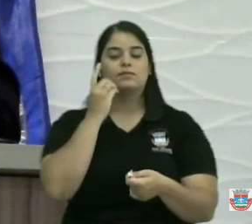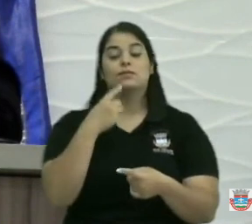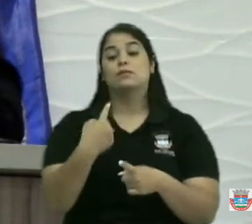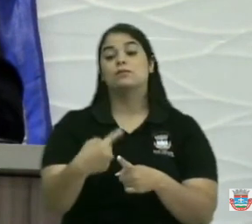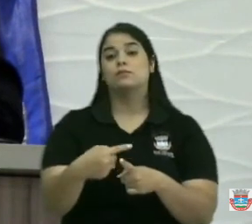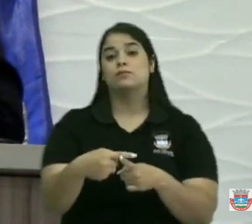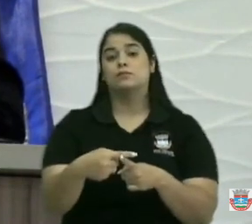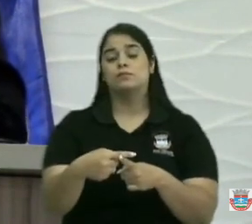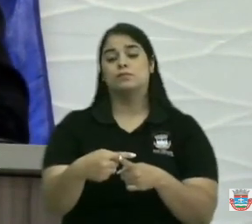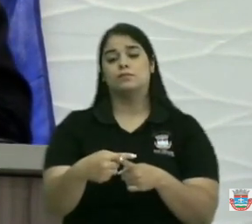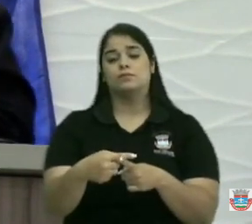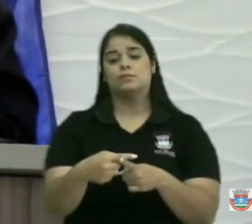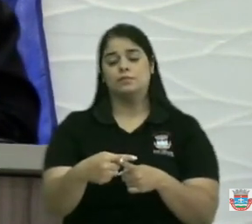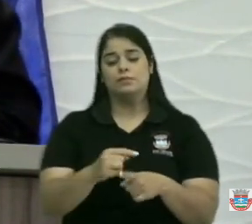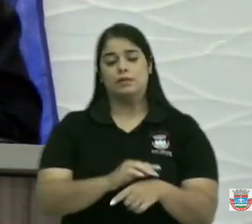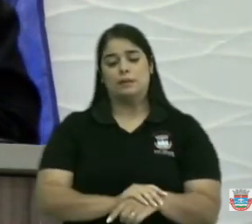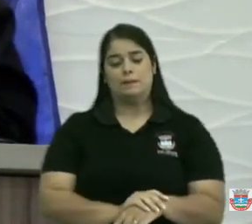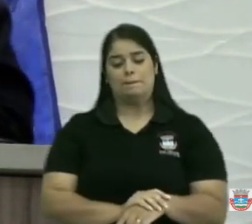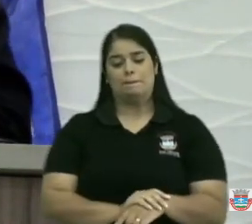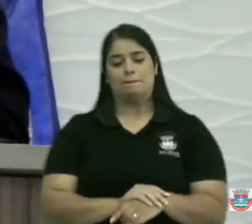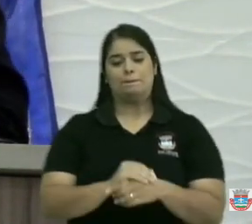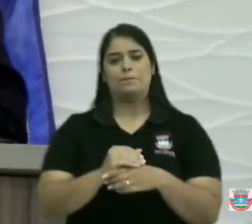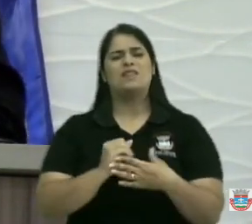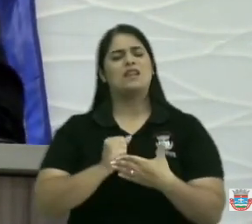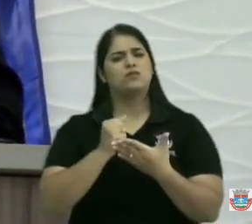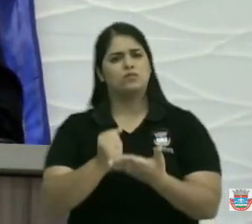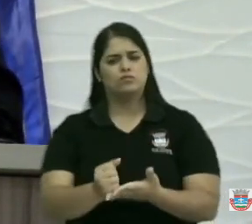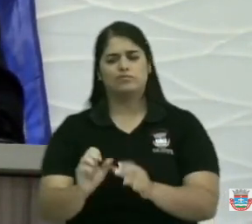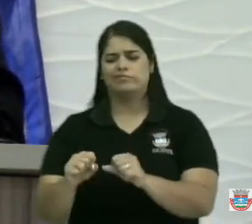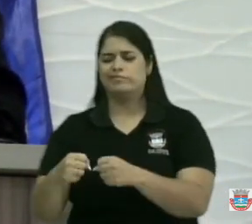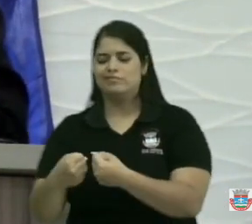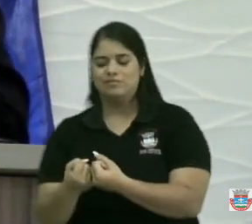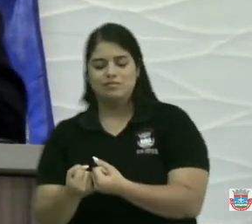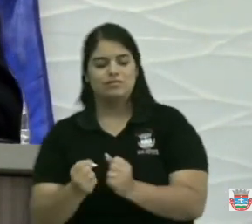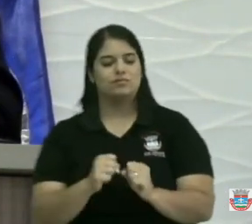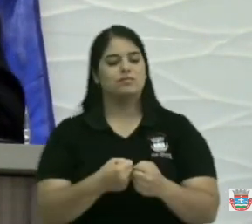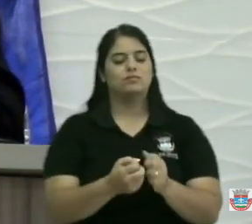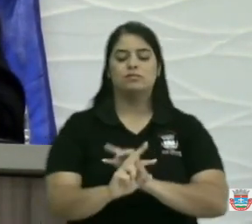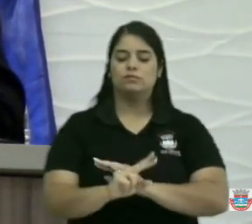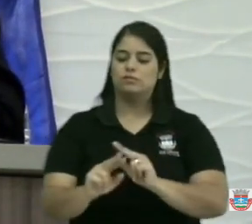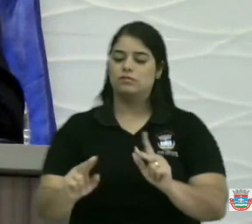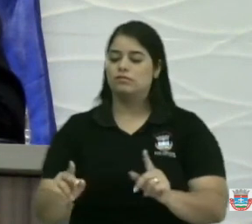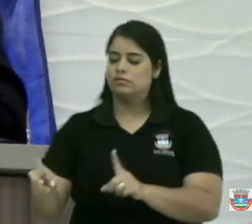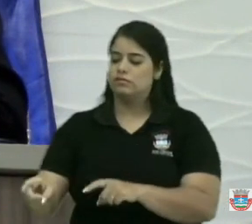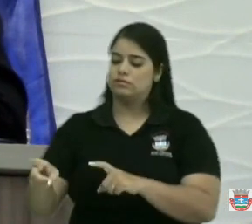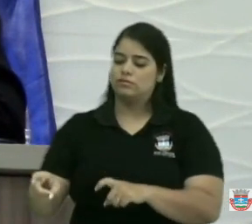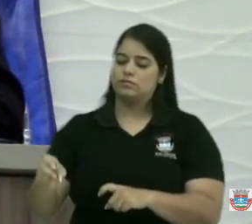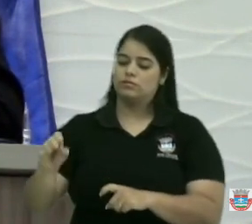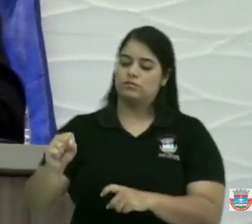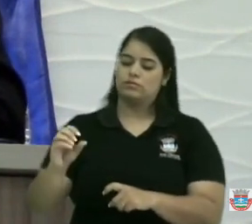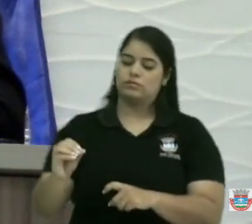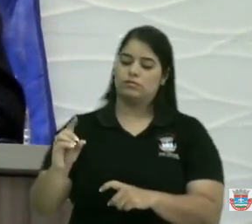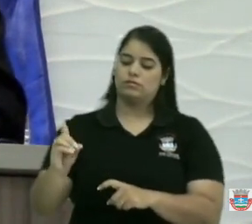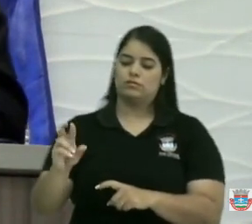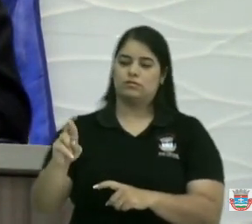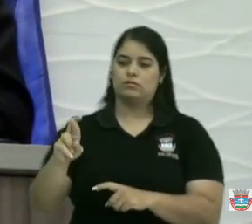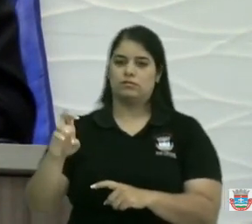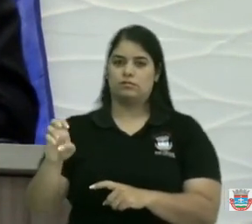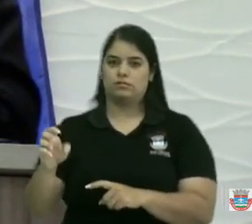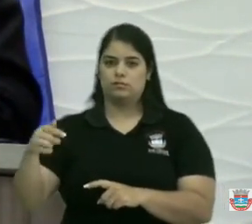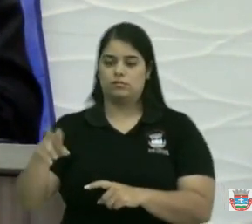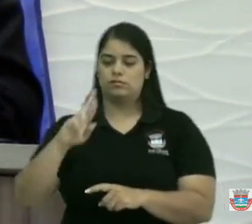trouxe aí para as nossas associações do Sudré Riachão do Gama e